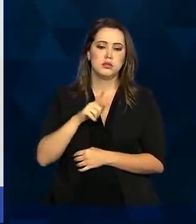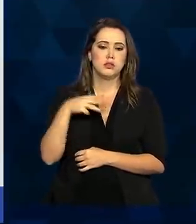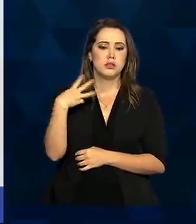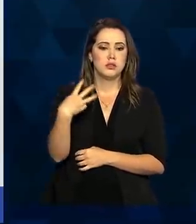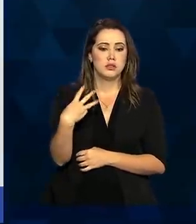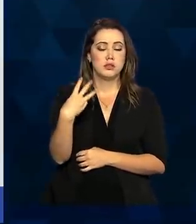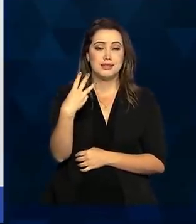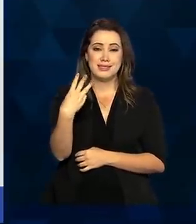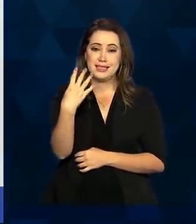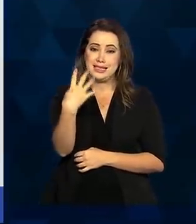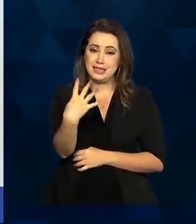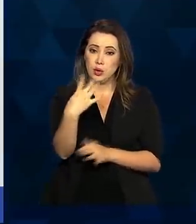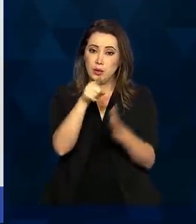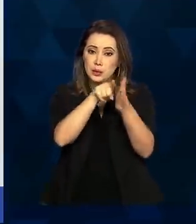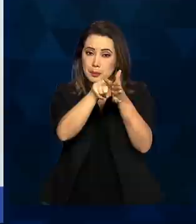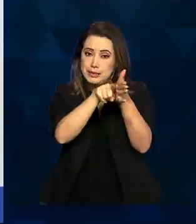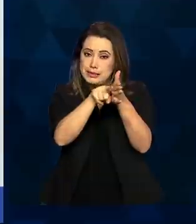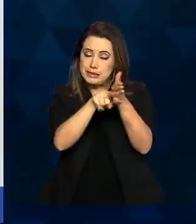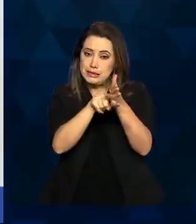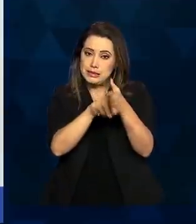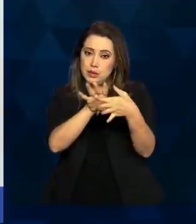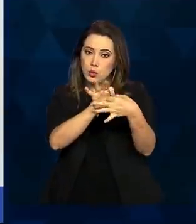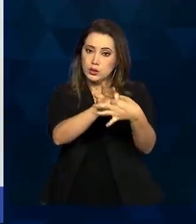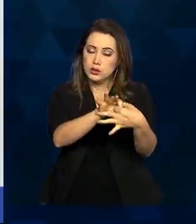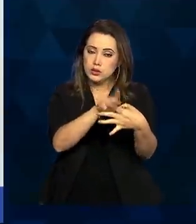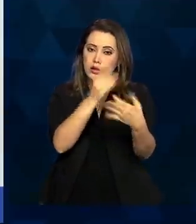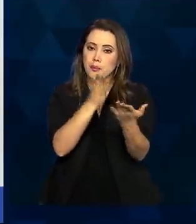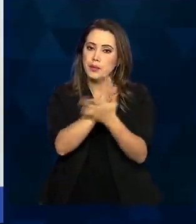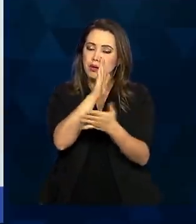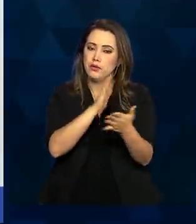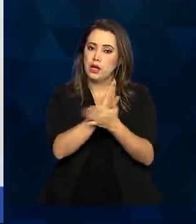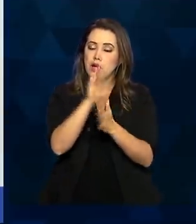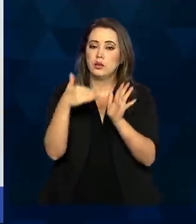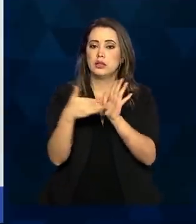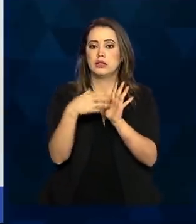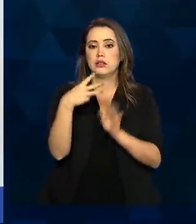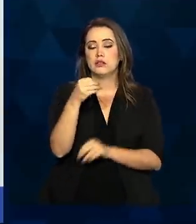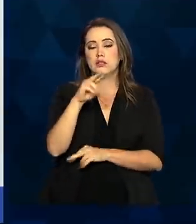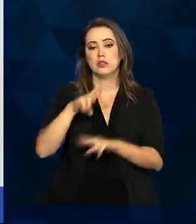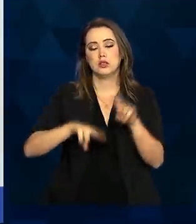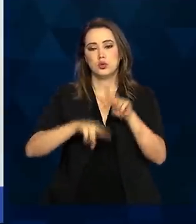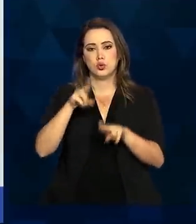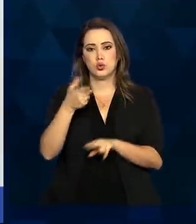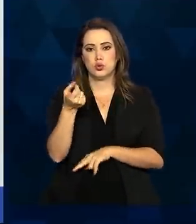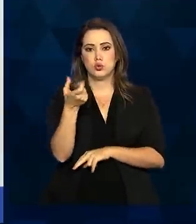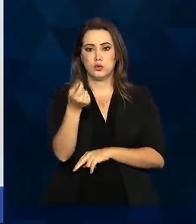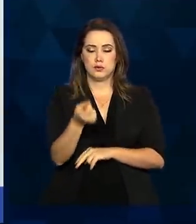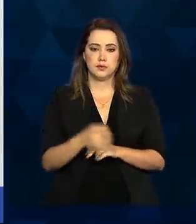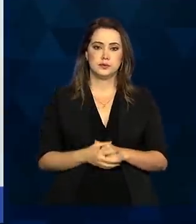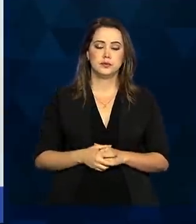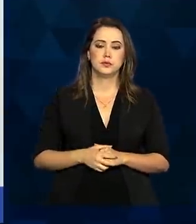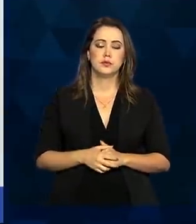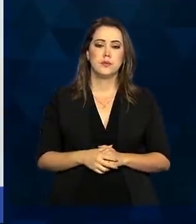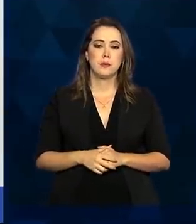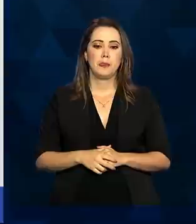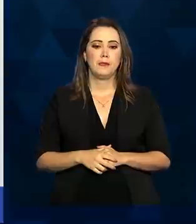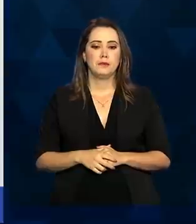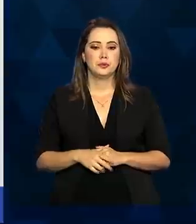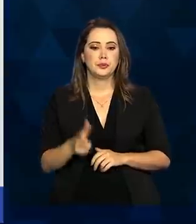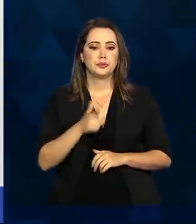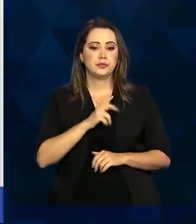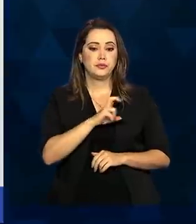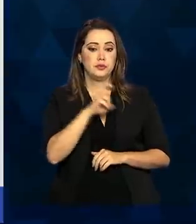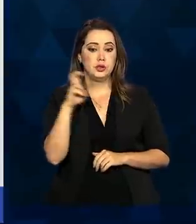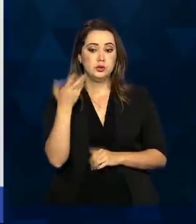protocolos de pesquisa em acompanhamento aprovados até 30 de junho de 2020. Próximo. Temos